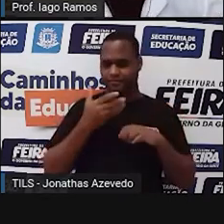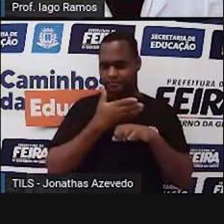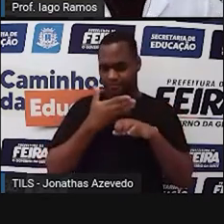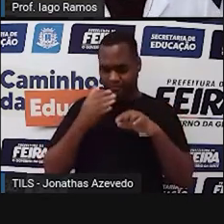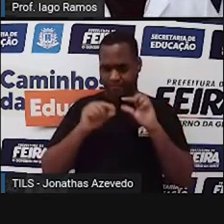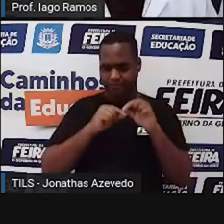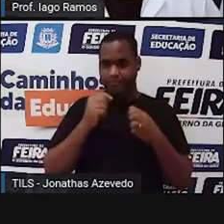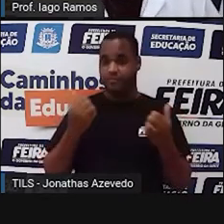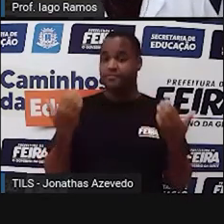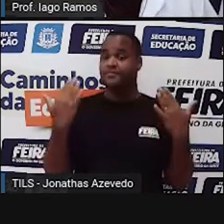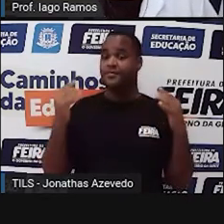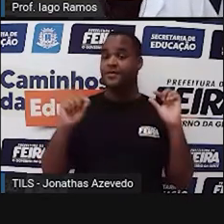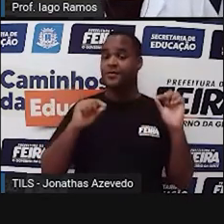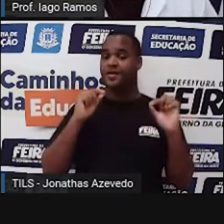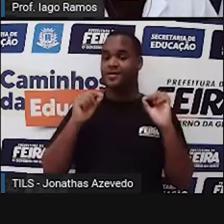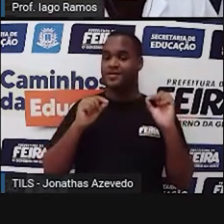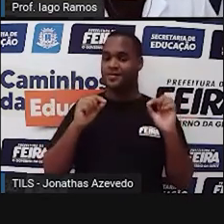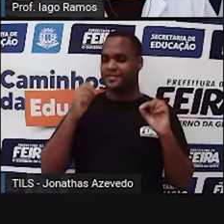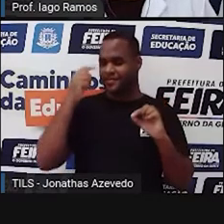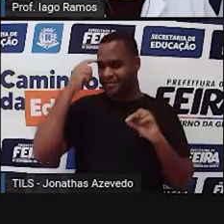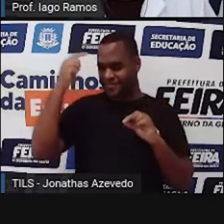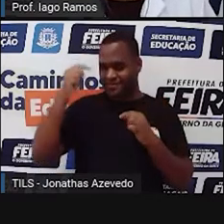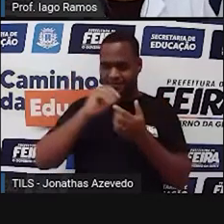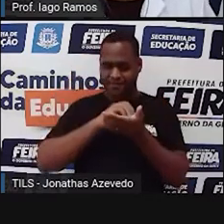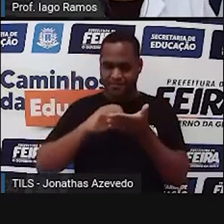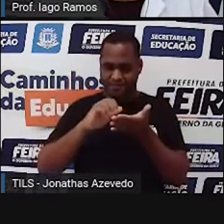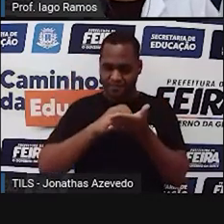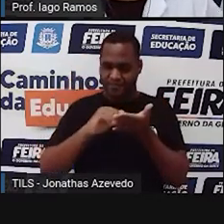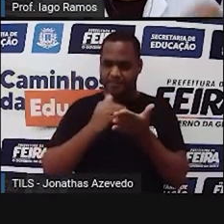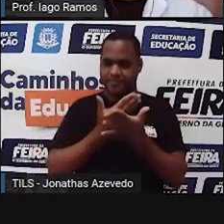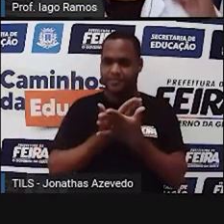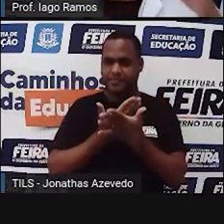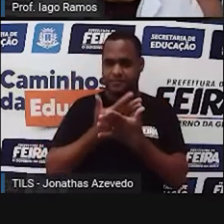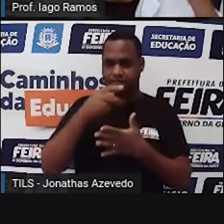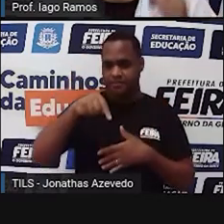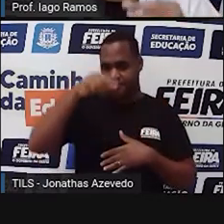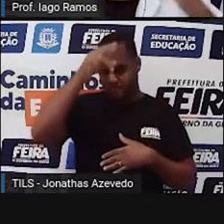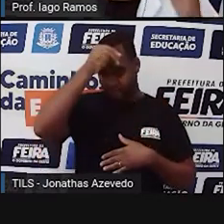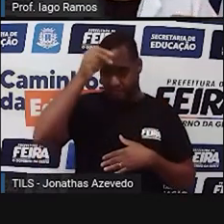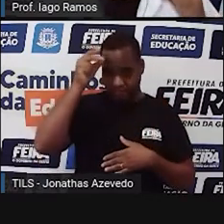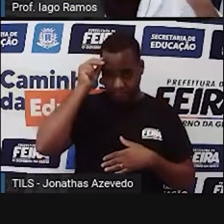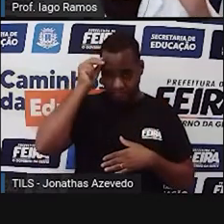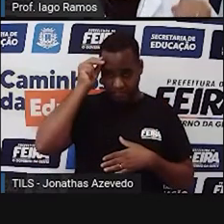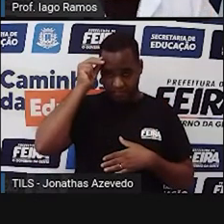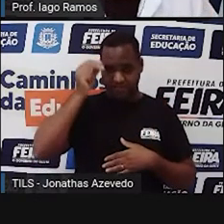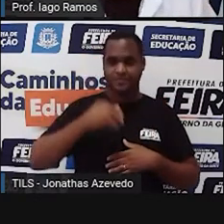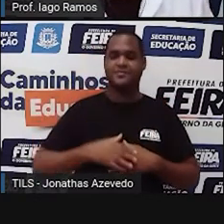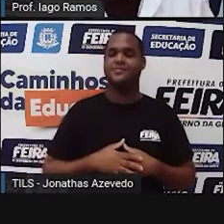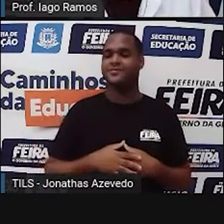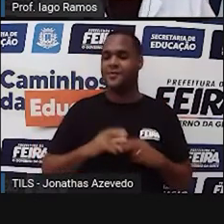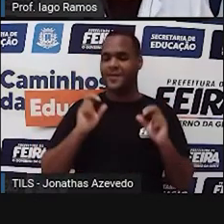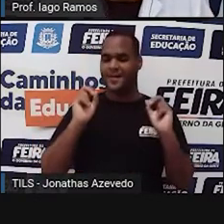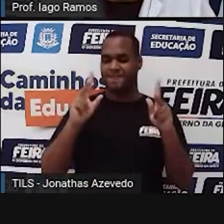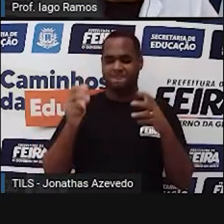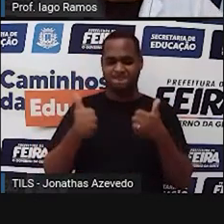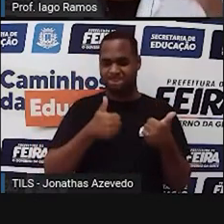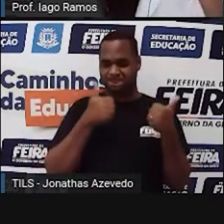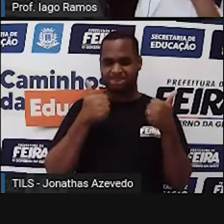atrás, né? O cartaz da Secretaria Municipal de Educação de Feira de Santana, tá bom?